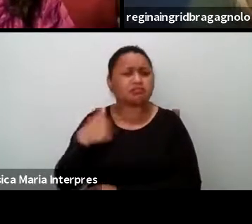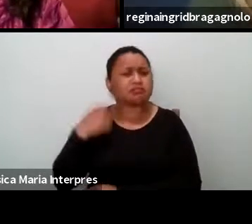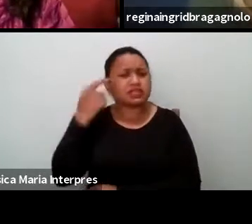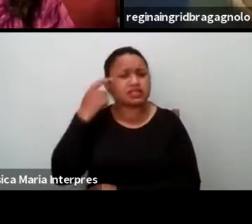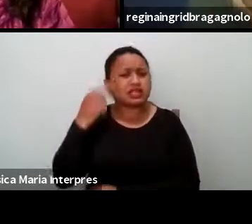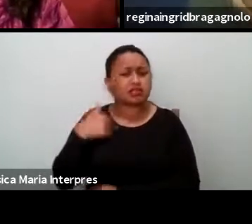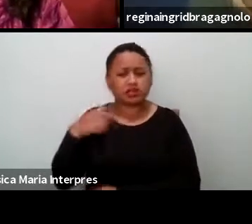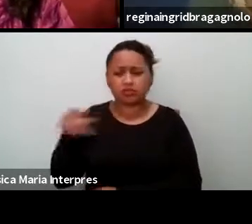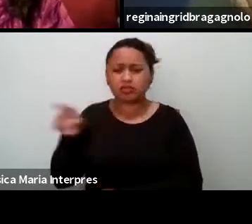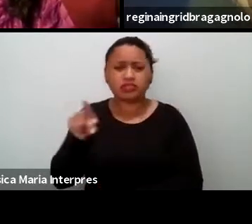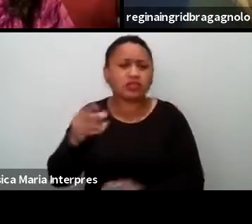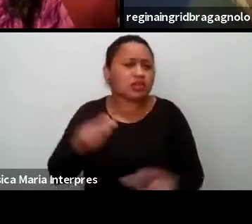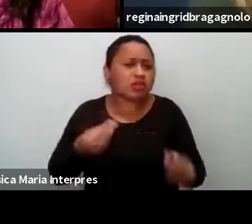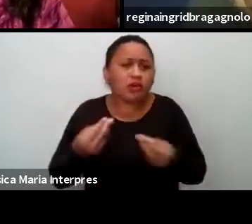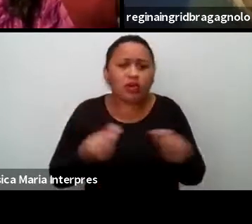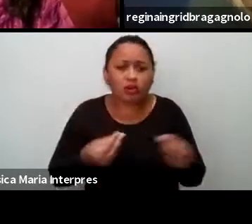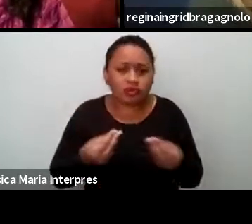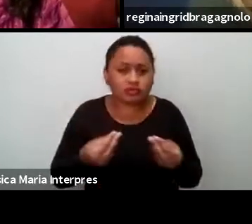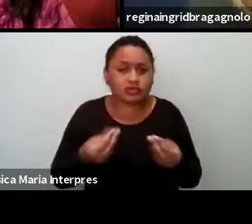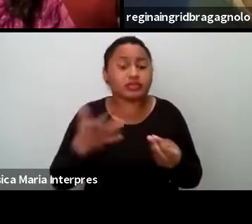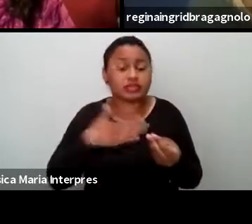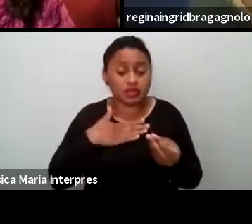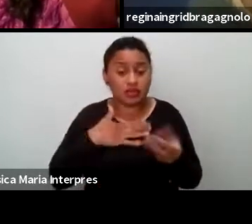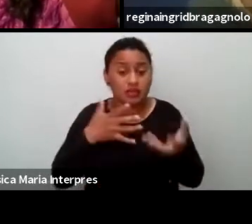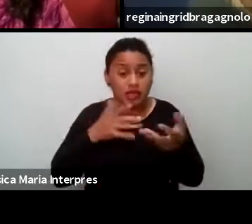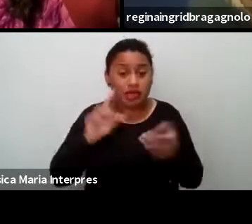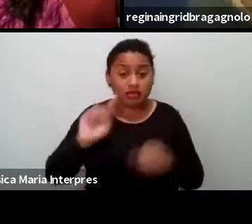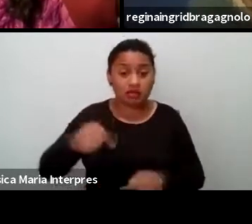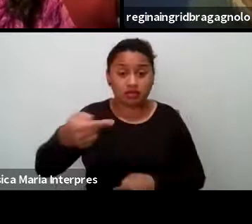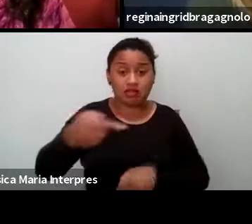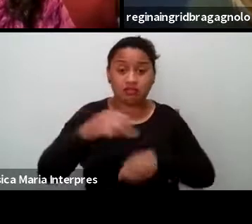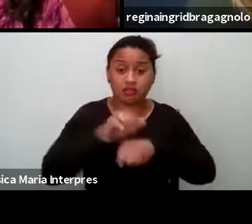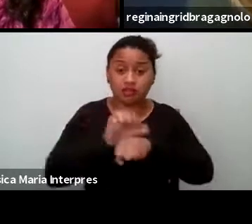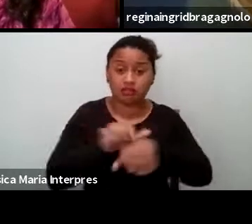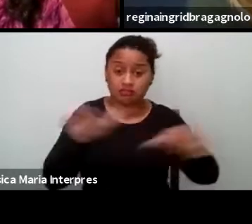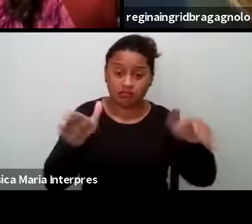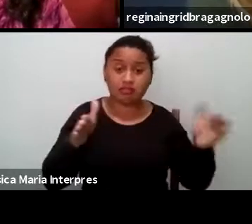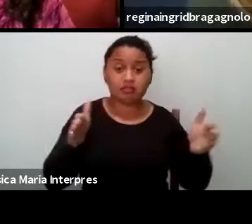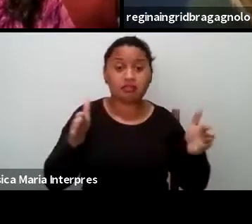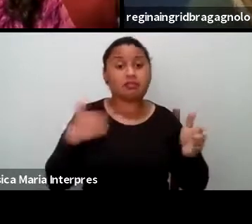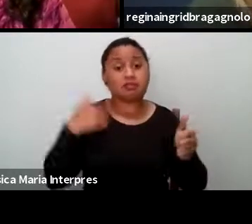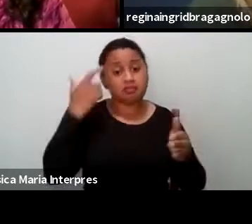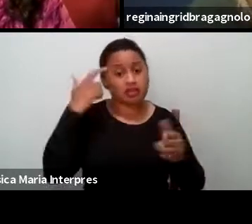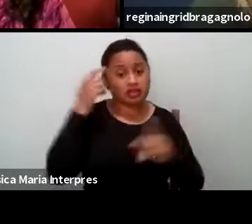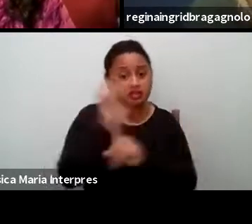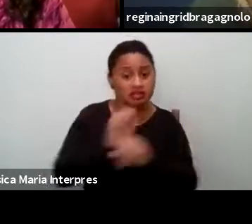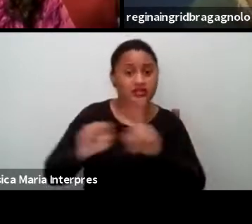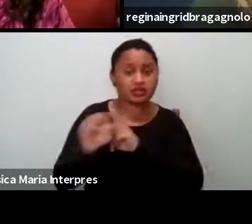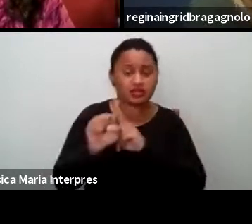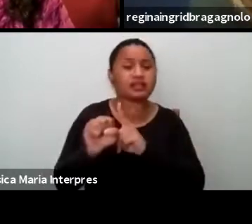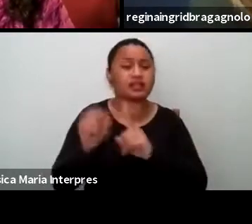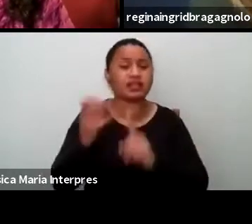Então, a minha expectativa, pós-pandemia, pensando socialidades, infâncias, pra pensar o tema da mesa,